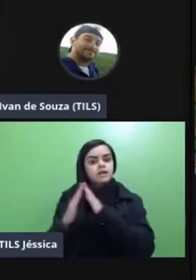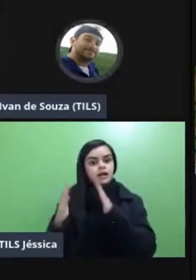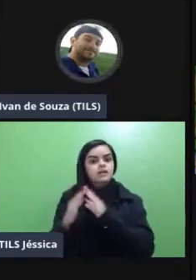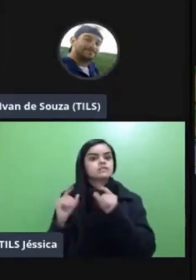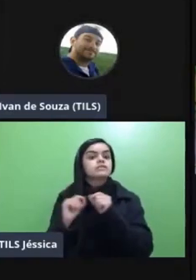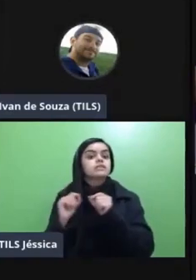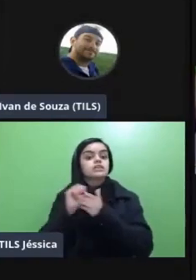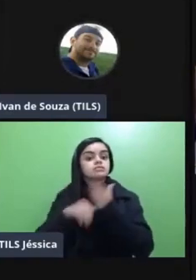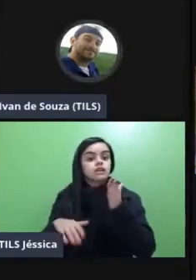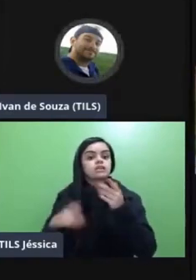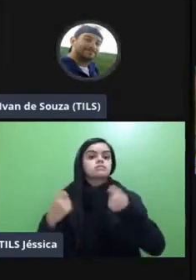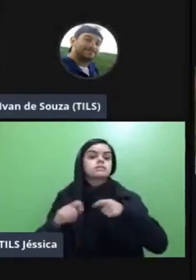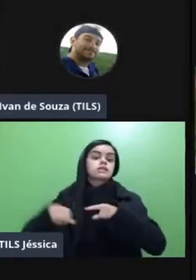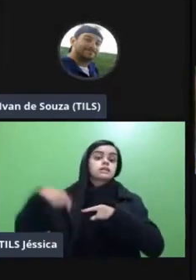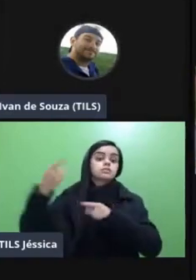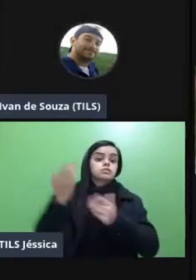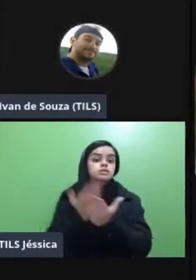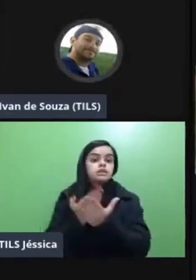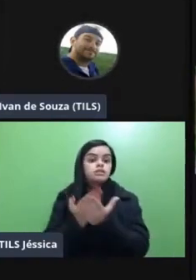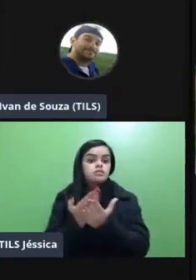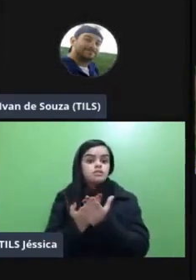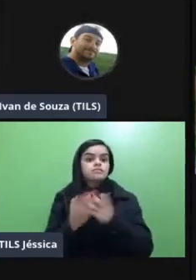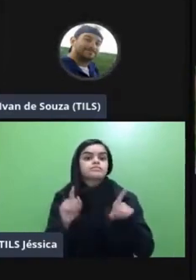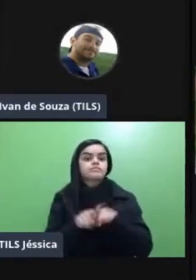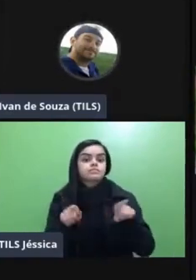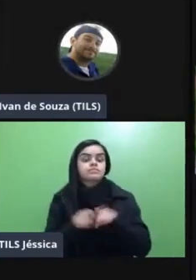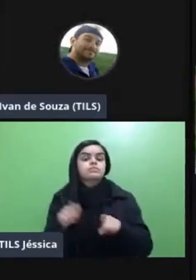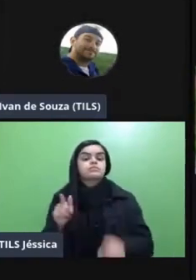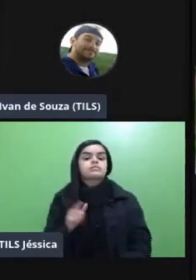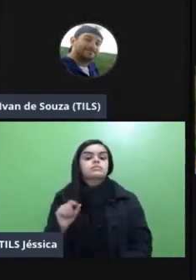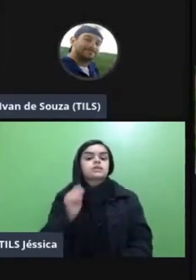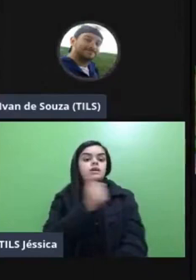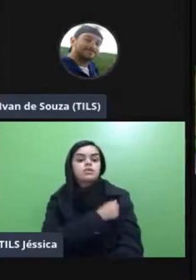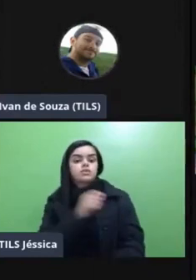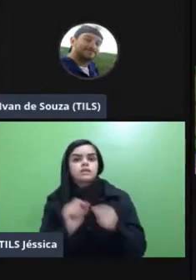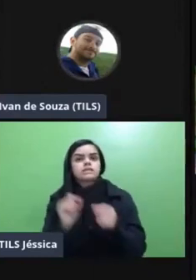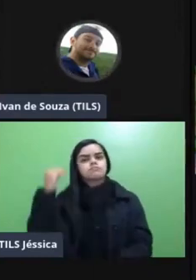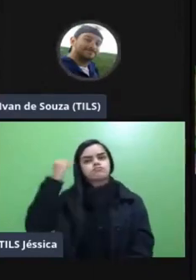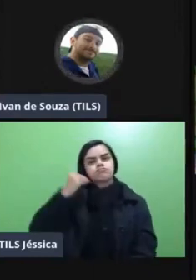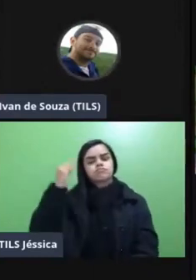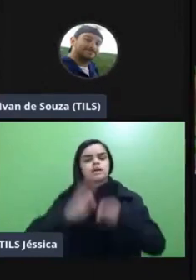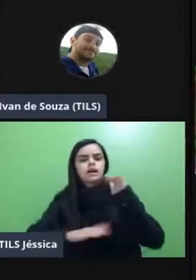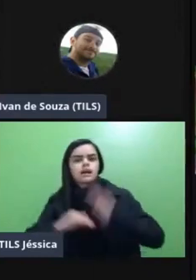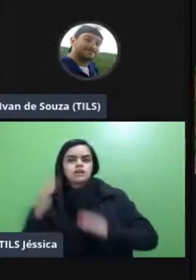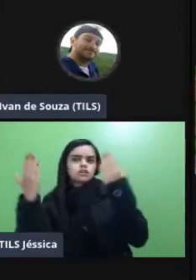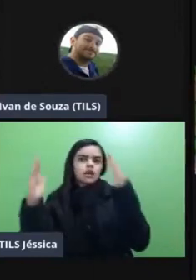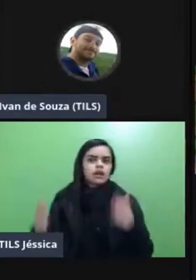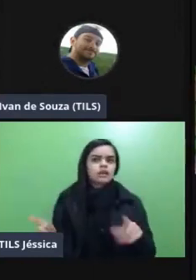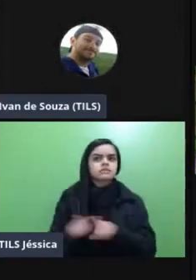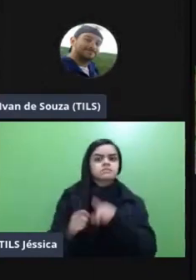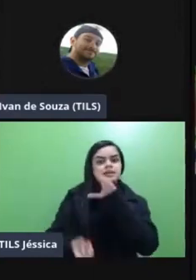ele acaba acontecendo posterior à aula e no dever de casa que os alunos acabam fazendo a reflexão aplicação a análise e a